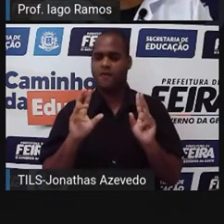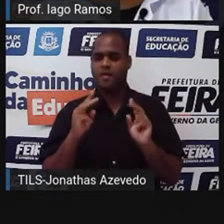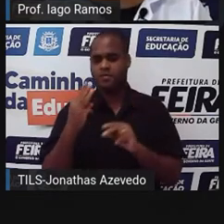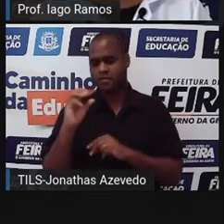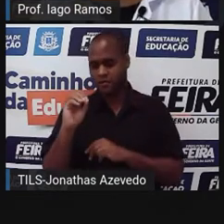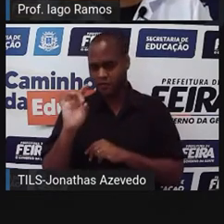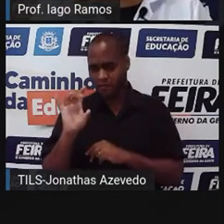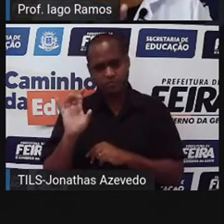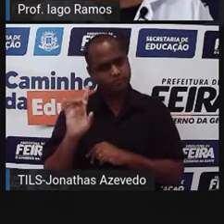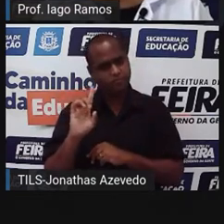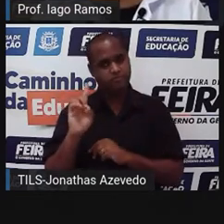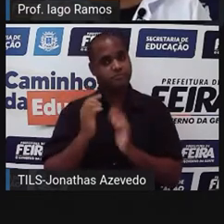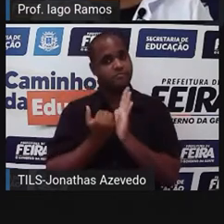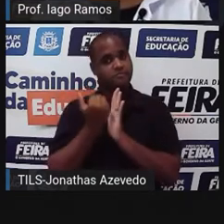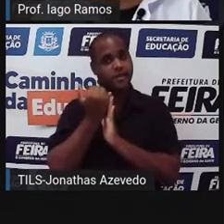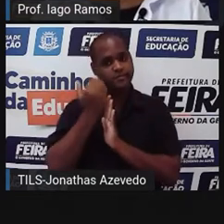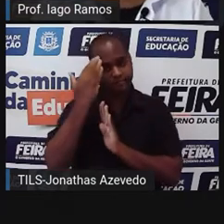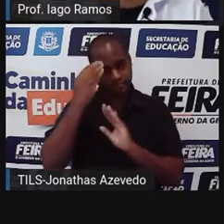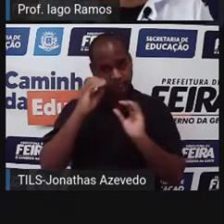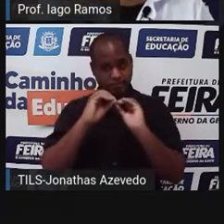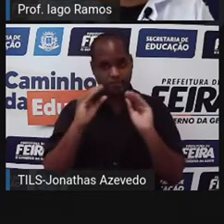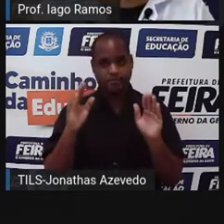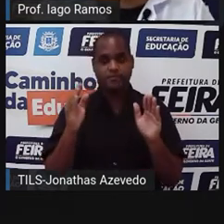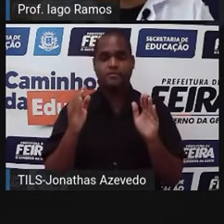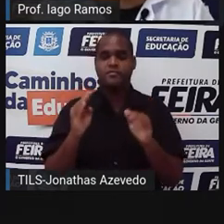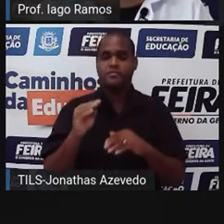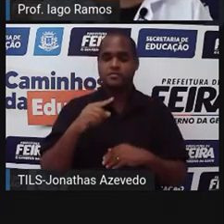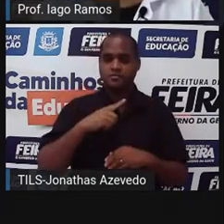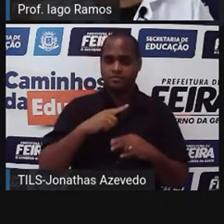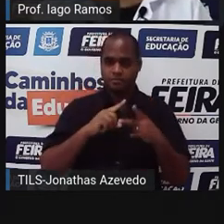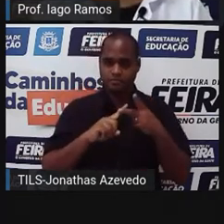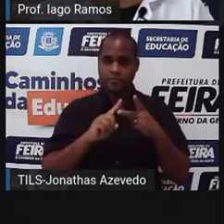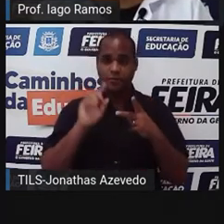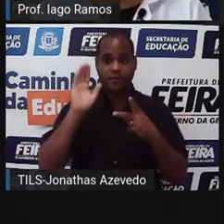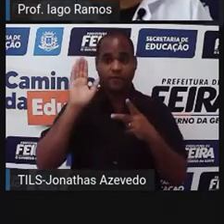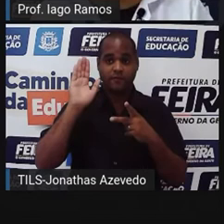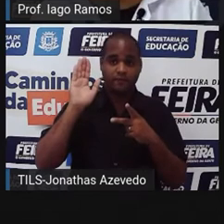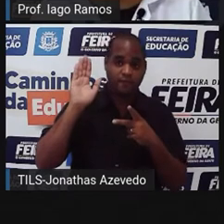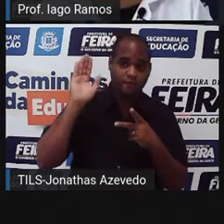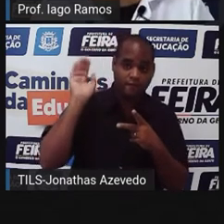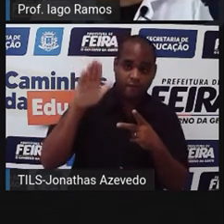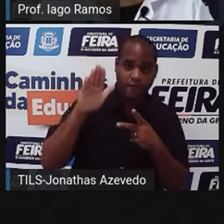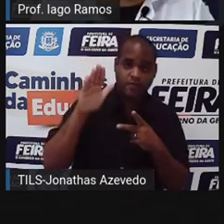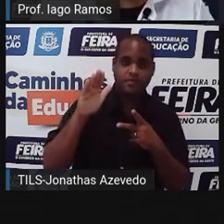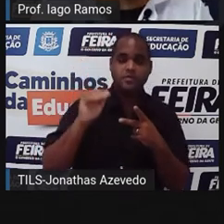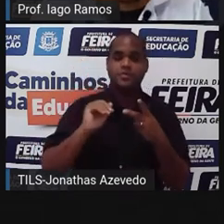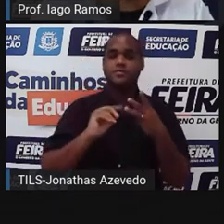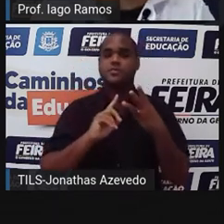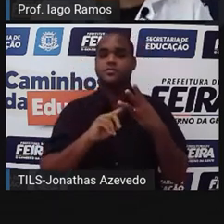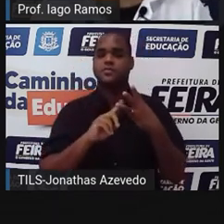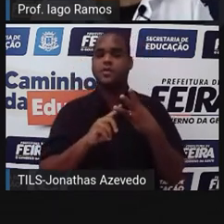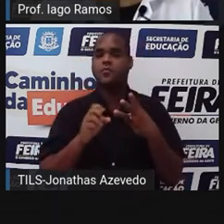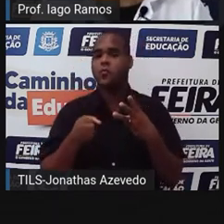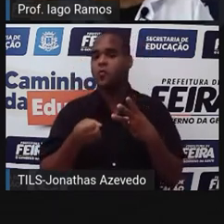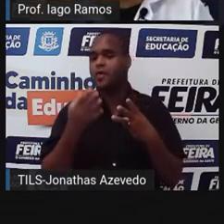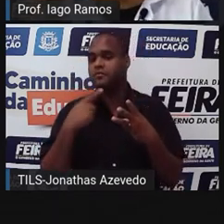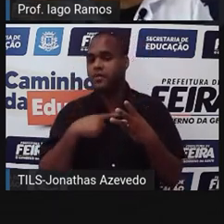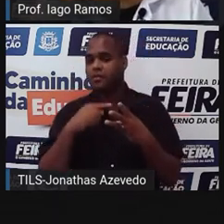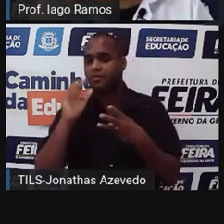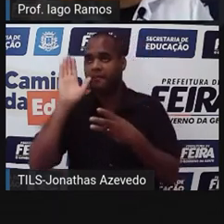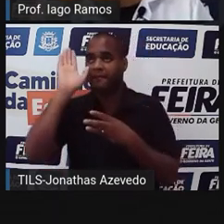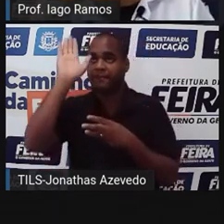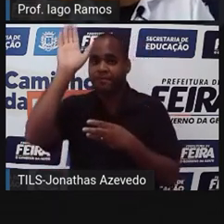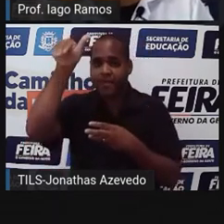30. E a gente vai entender por que que não. Quantos gostam de vôlei? Quantos gostam de basquete? Então a gente